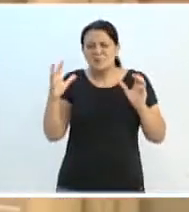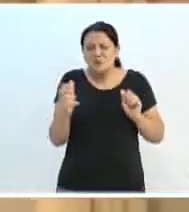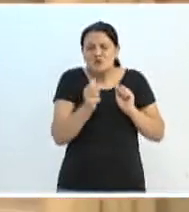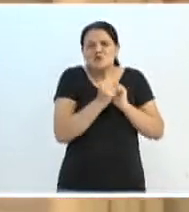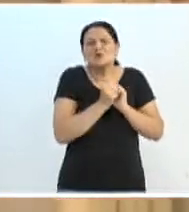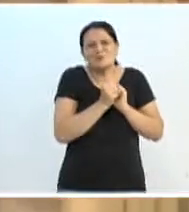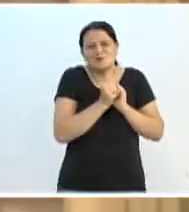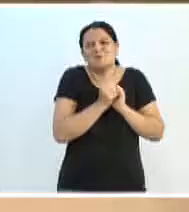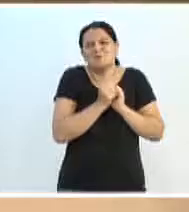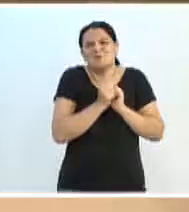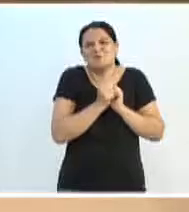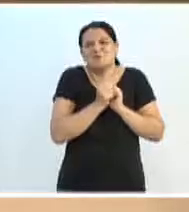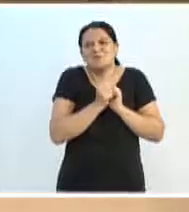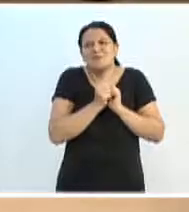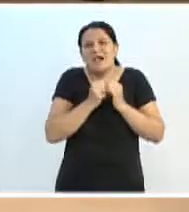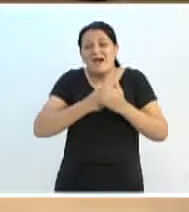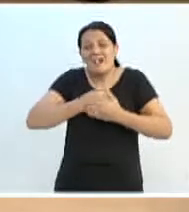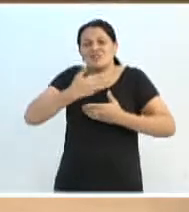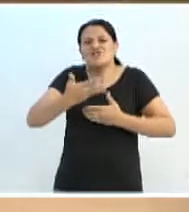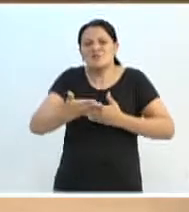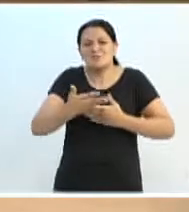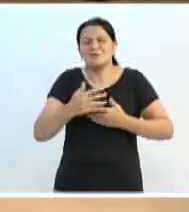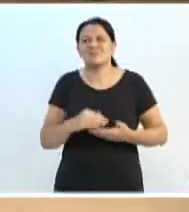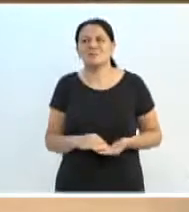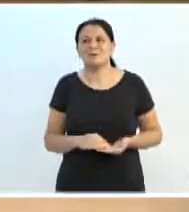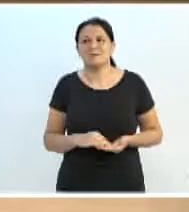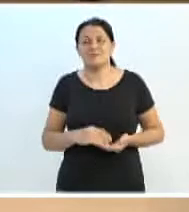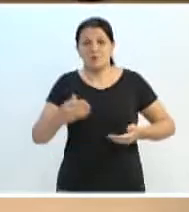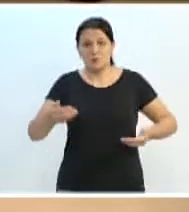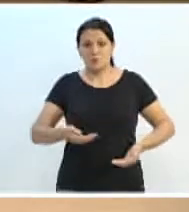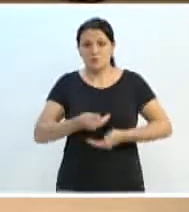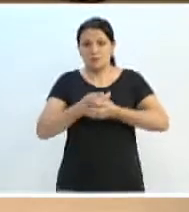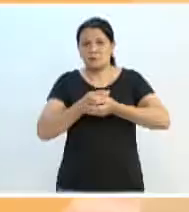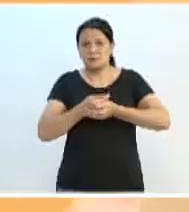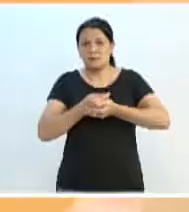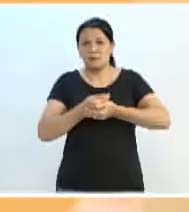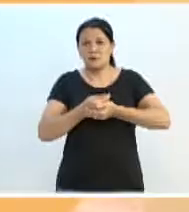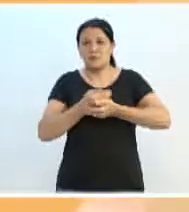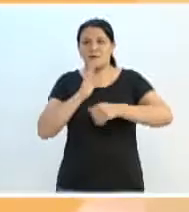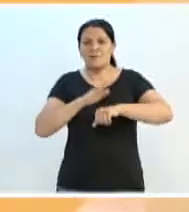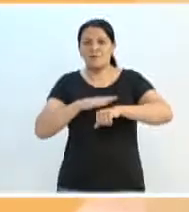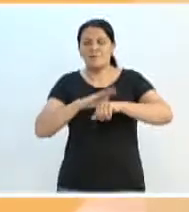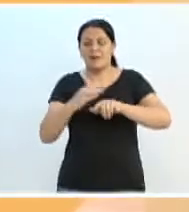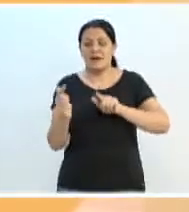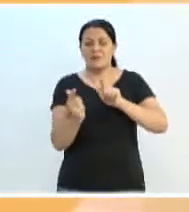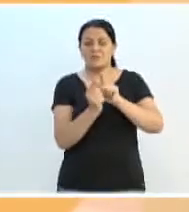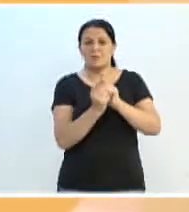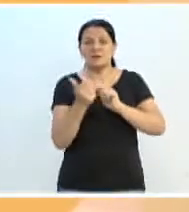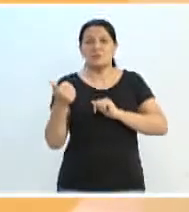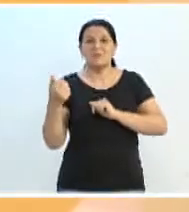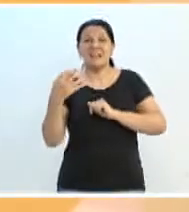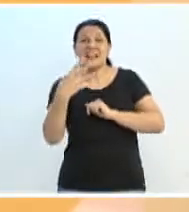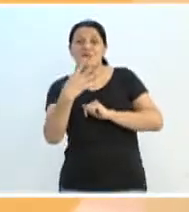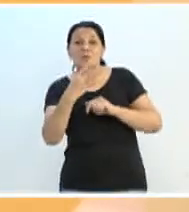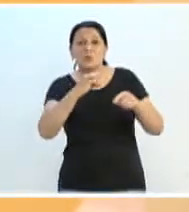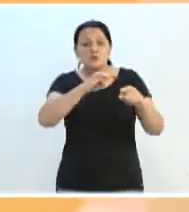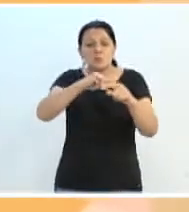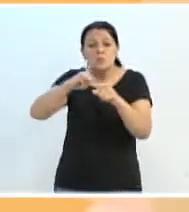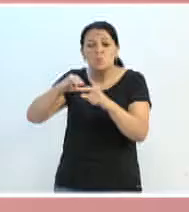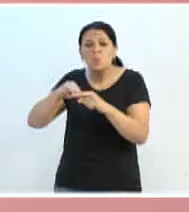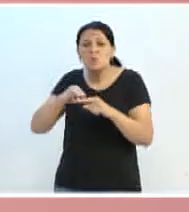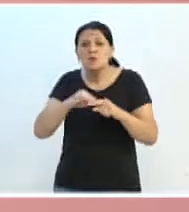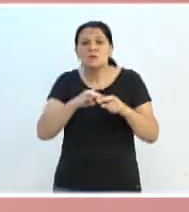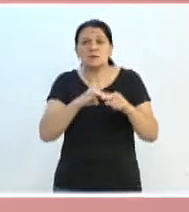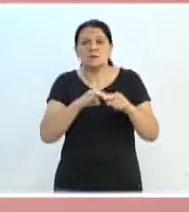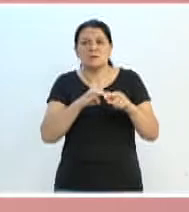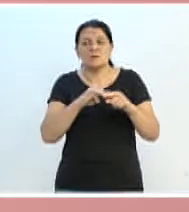O Hospital Santo Antônio, presidente, ele realiza atendimentos para 14 municípios do Vale do Itajaí, via SUS